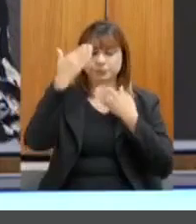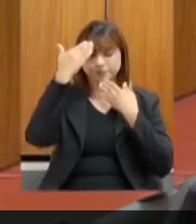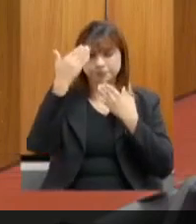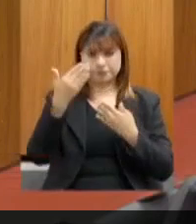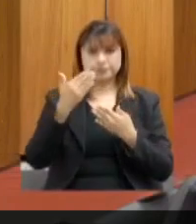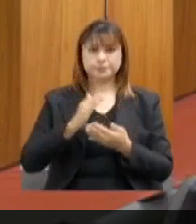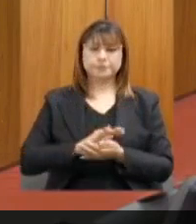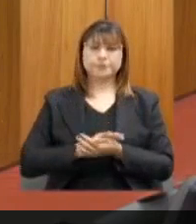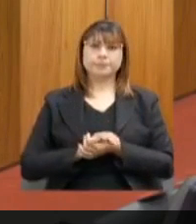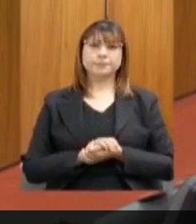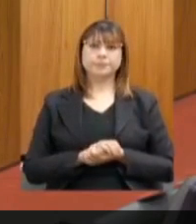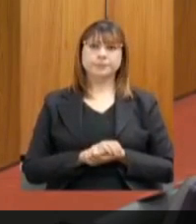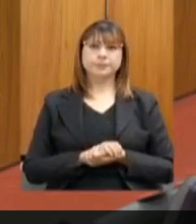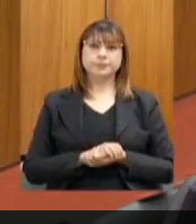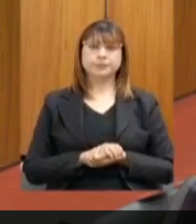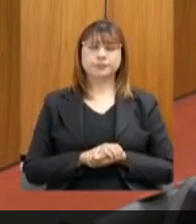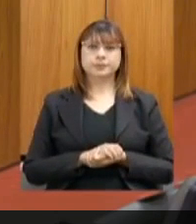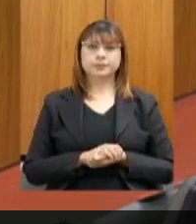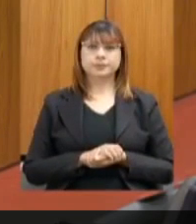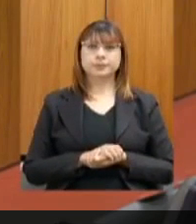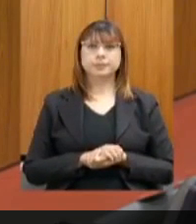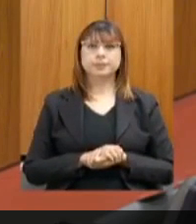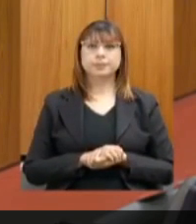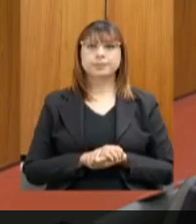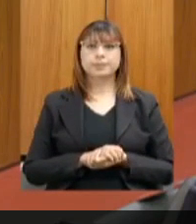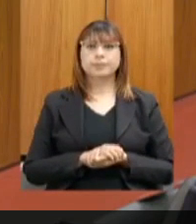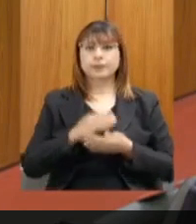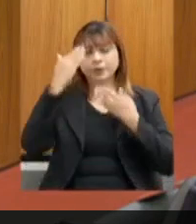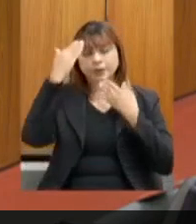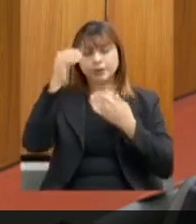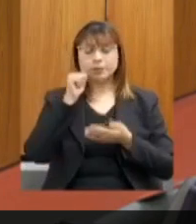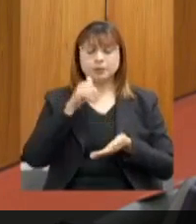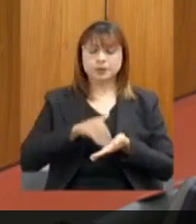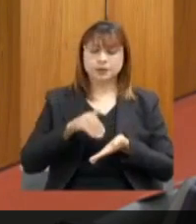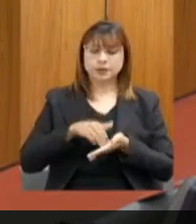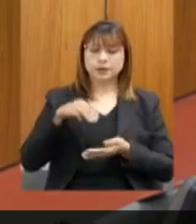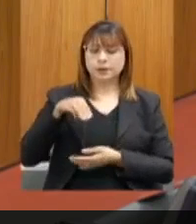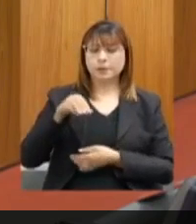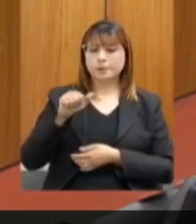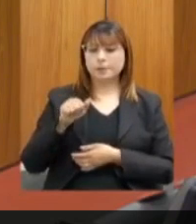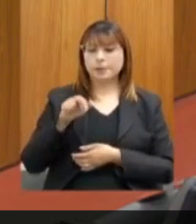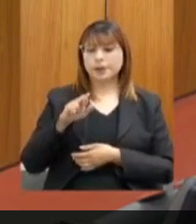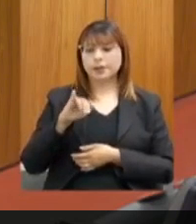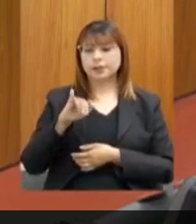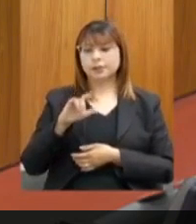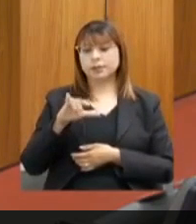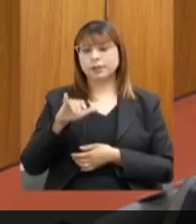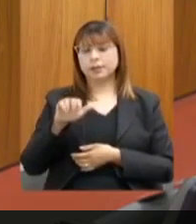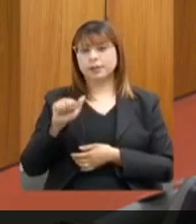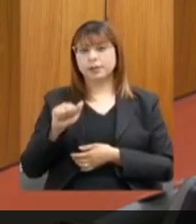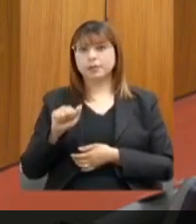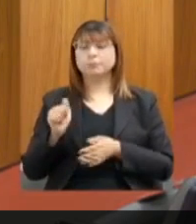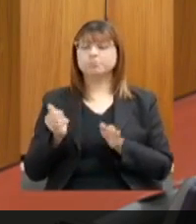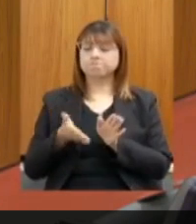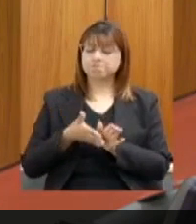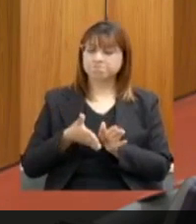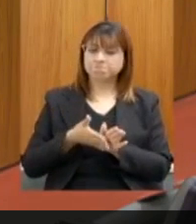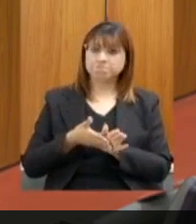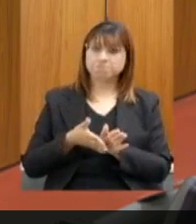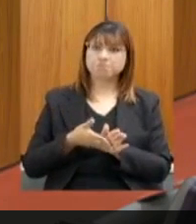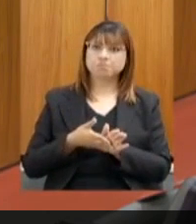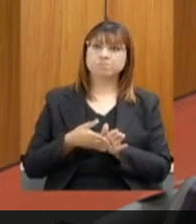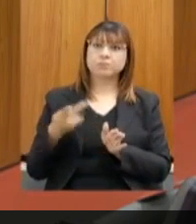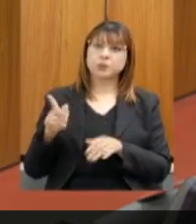obrigada. Muito obrigado, secretária Marília. Eu parabenizo pela